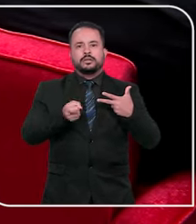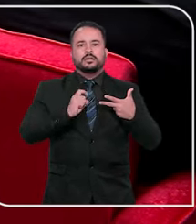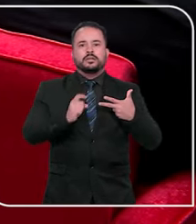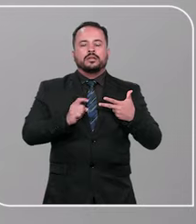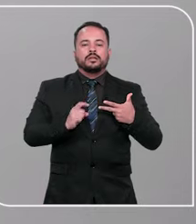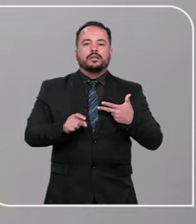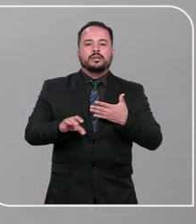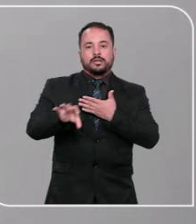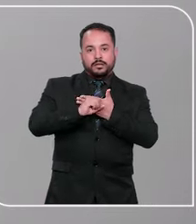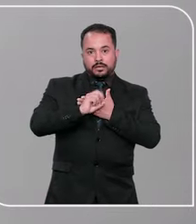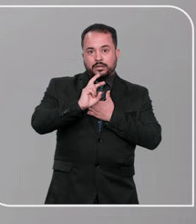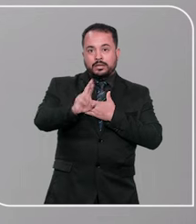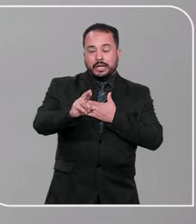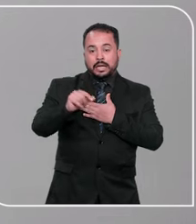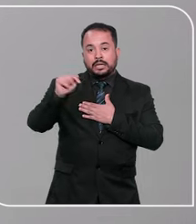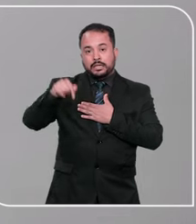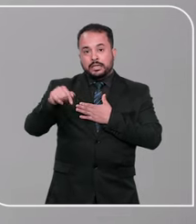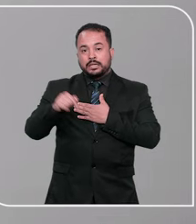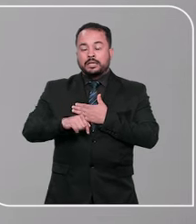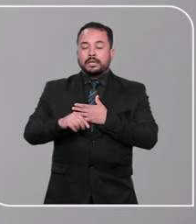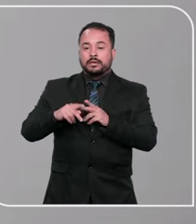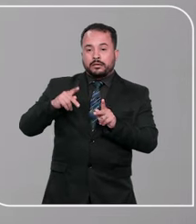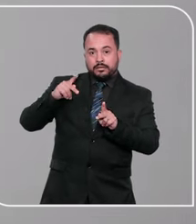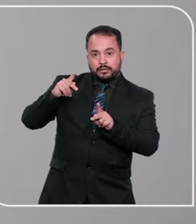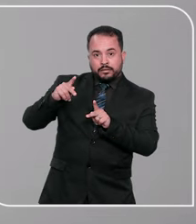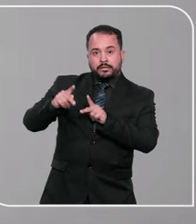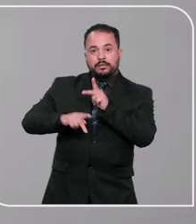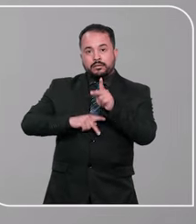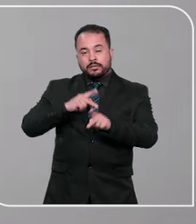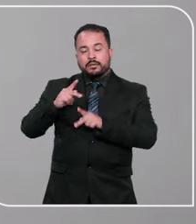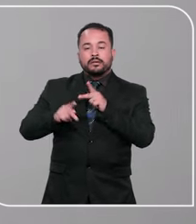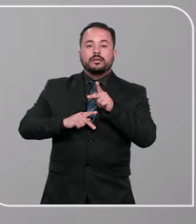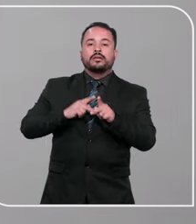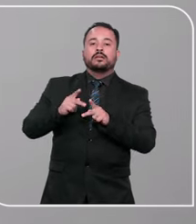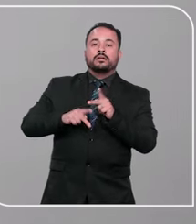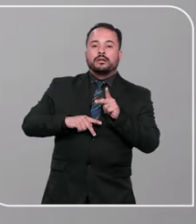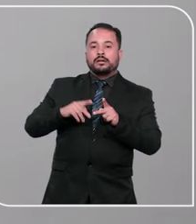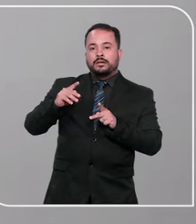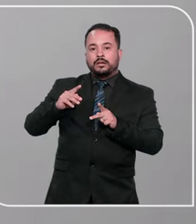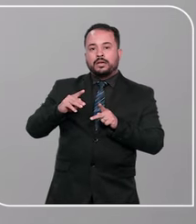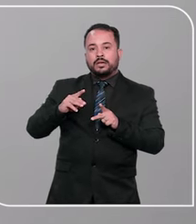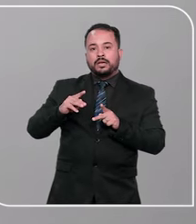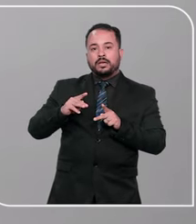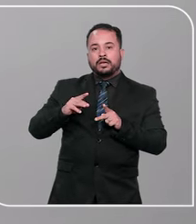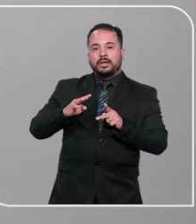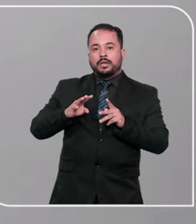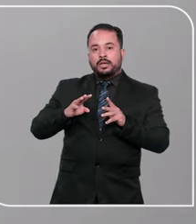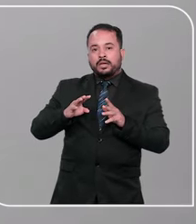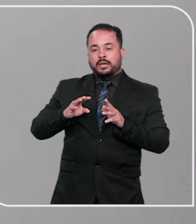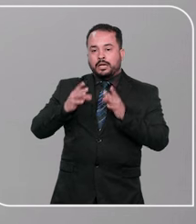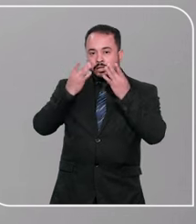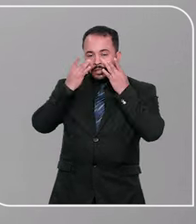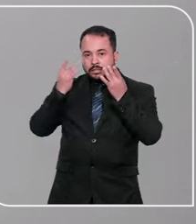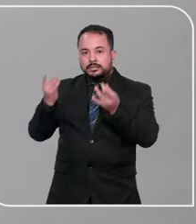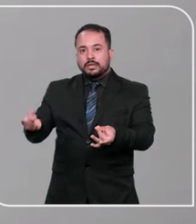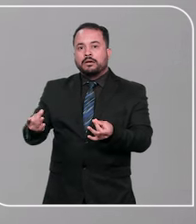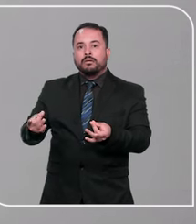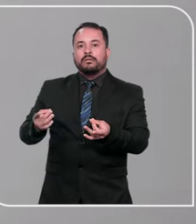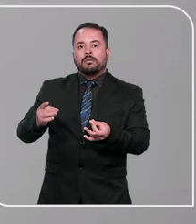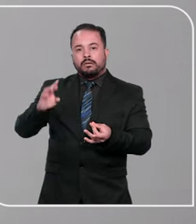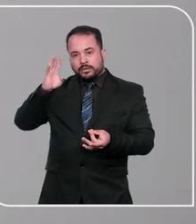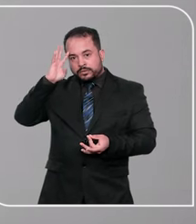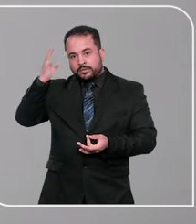Executivo Ao ouvir atentamente os cidadãos e responder de forma eficaz a ouvidoria do STJ